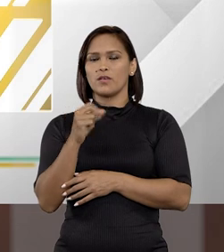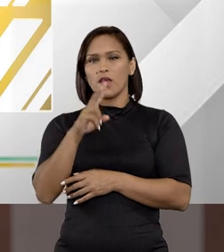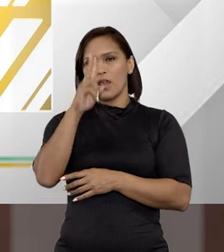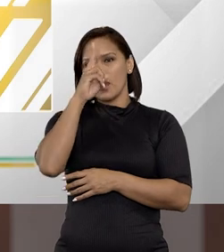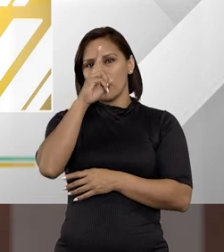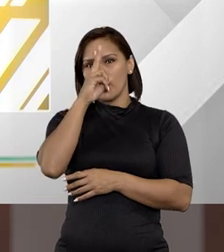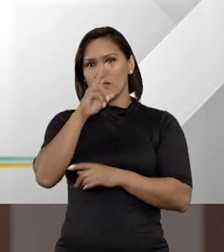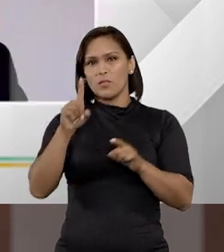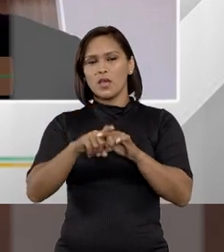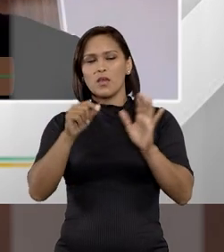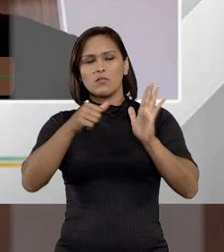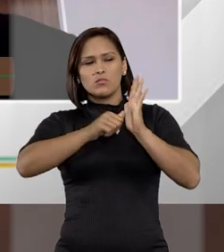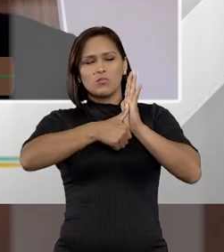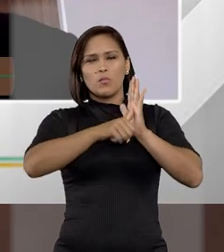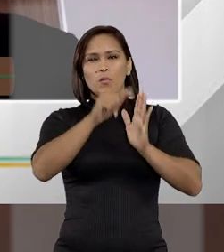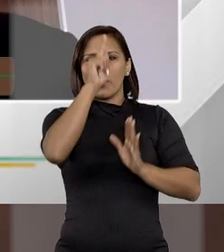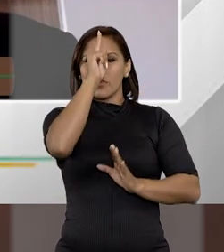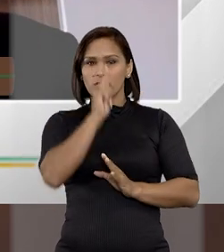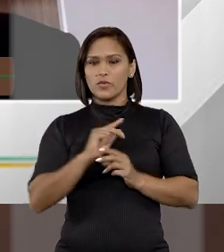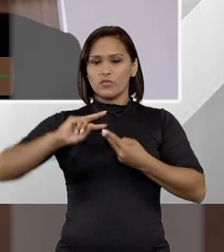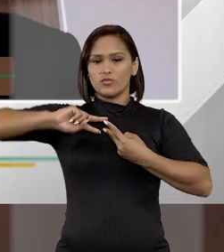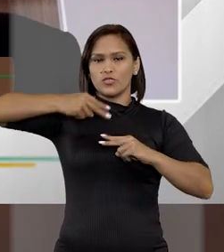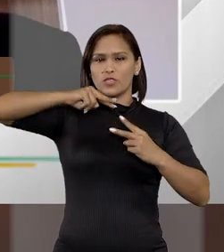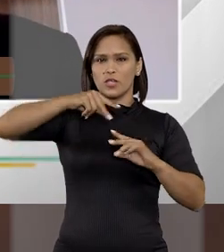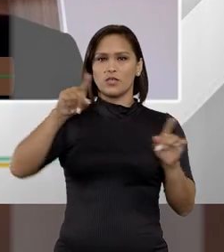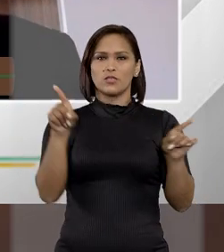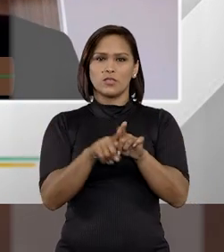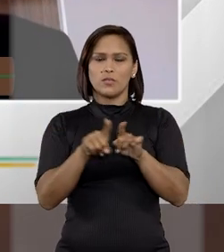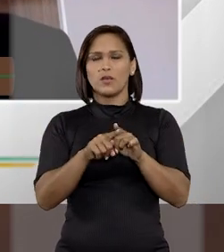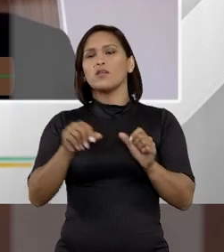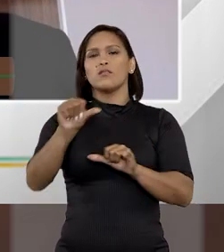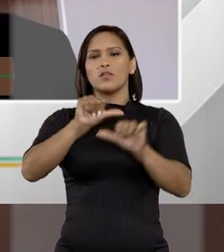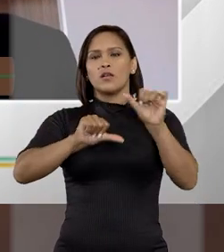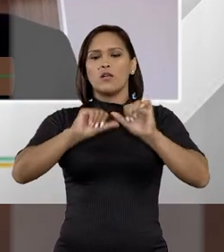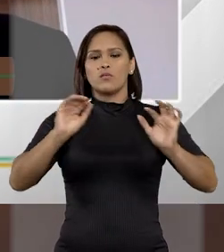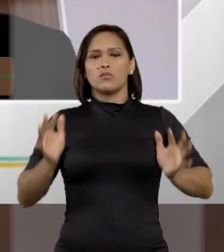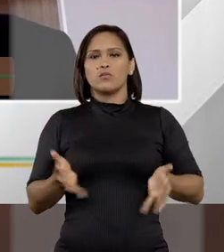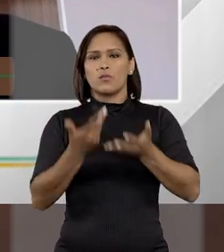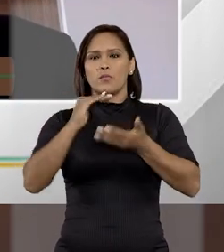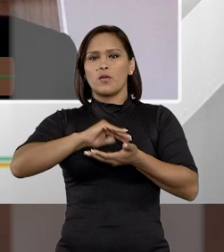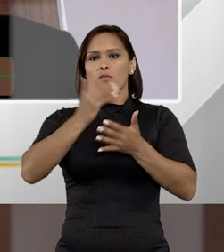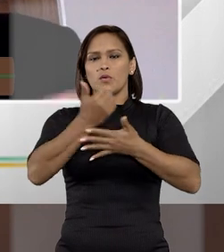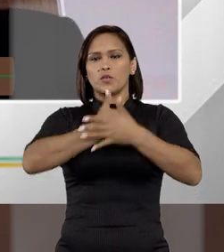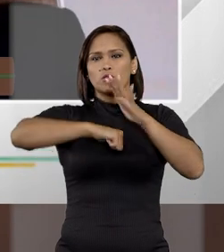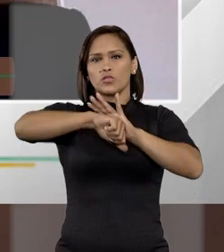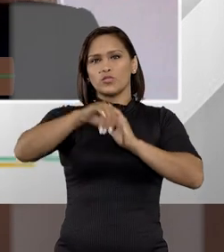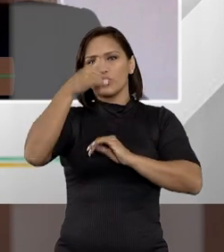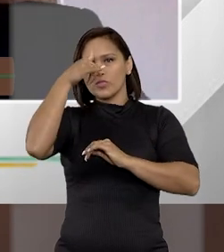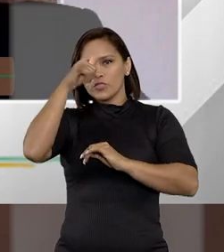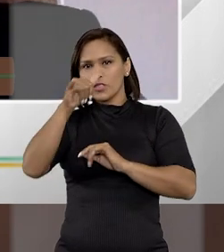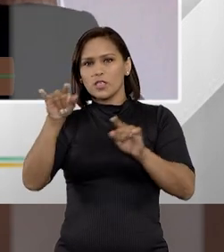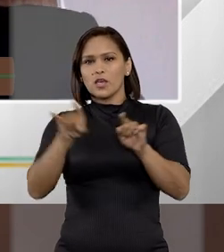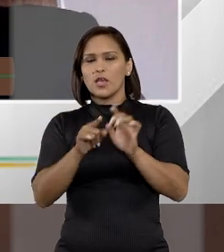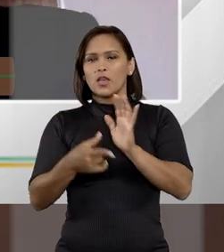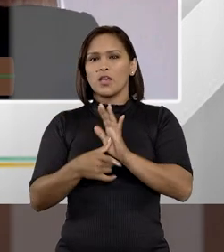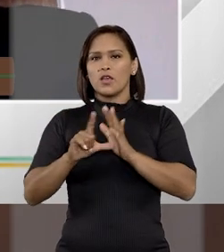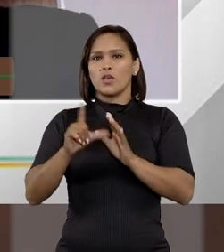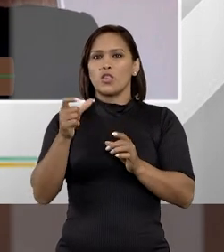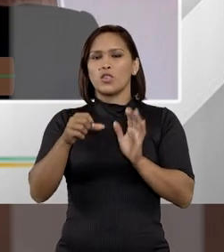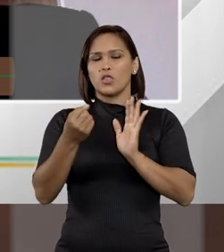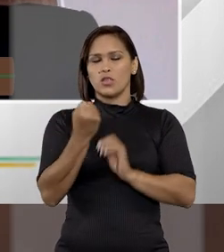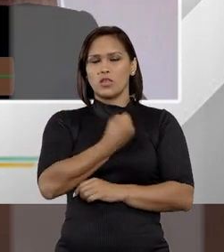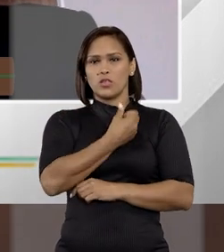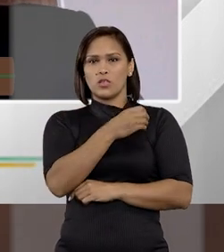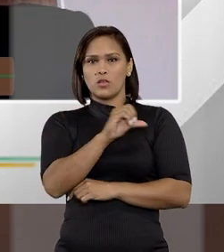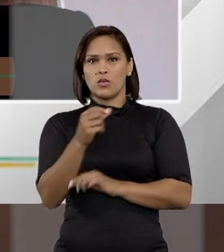eu lembrei da questão da identificação do perfil genético, que foi também uma alteração promovida aí pelo pacote anticrime lá na lei de execução penal, no artigo 9, letra